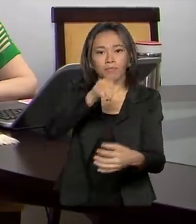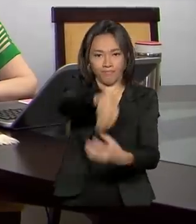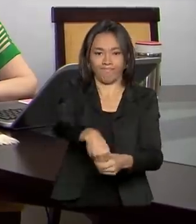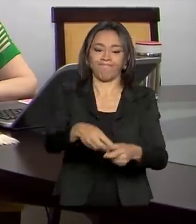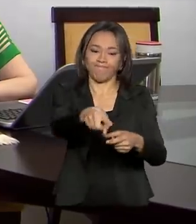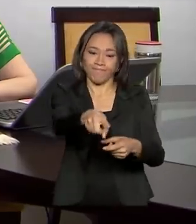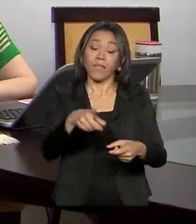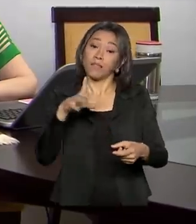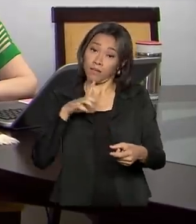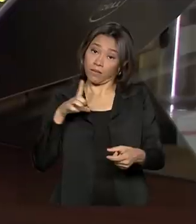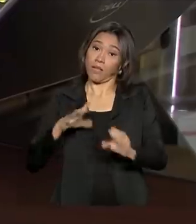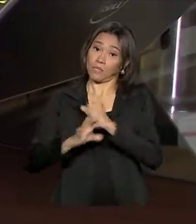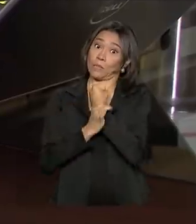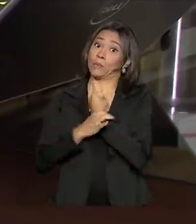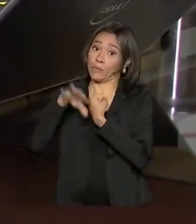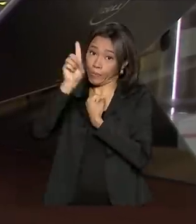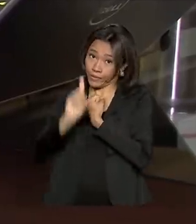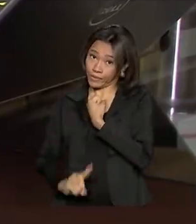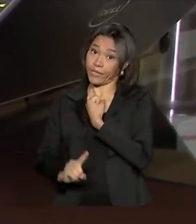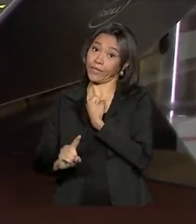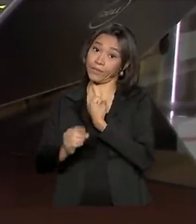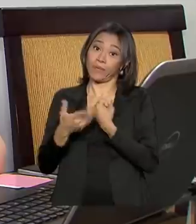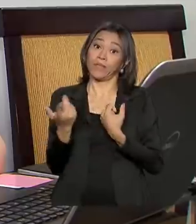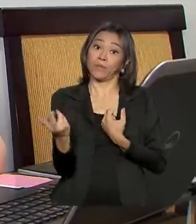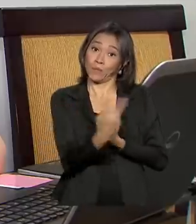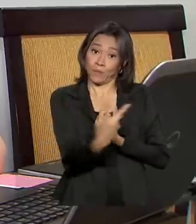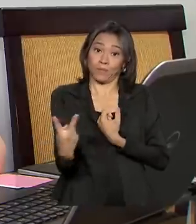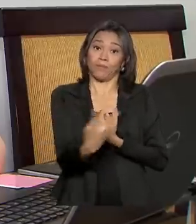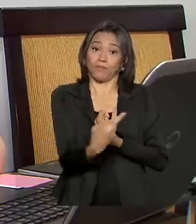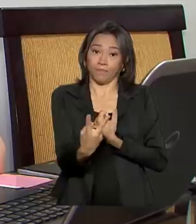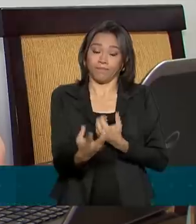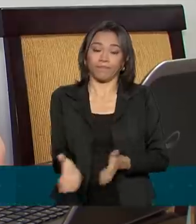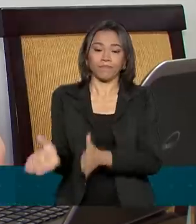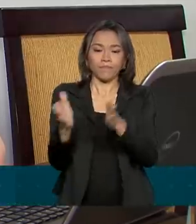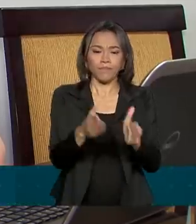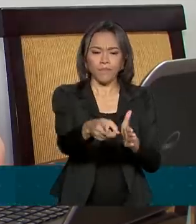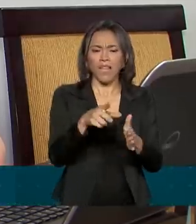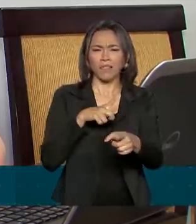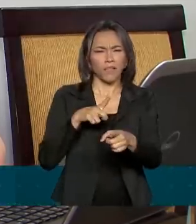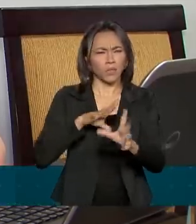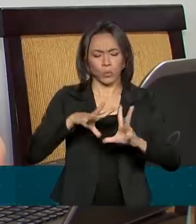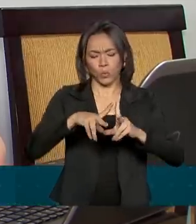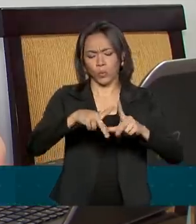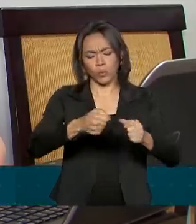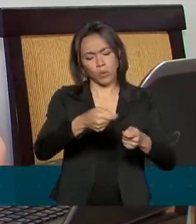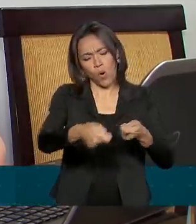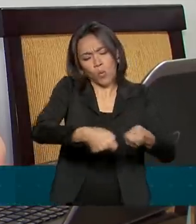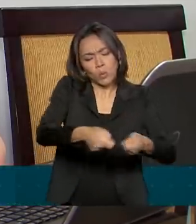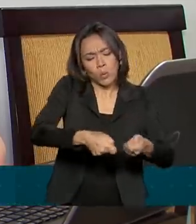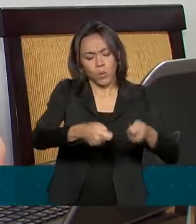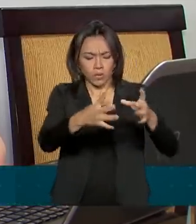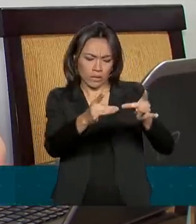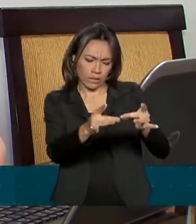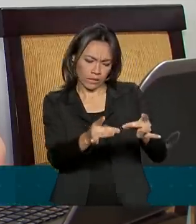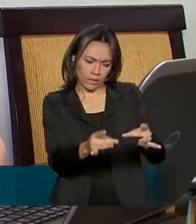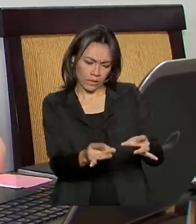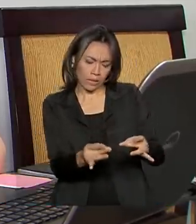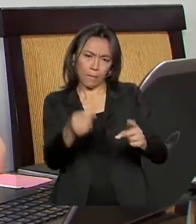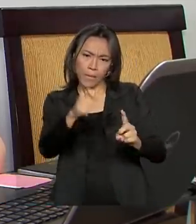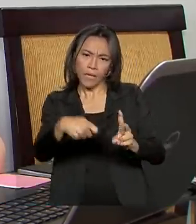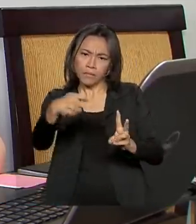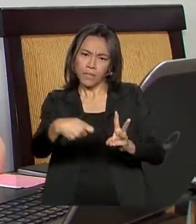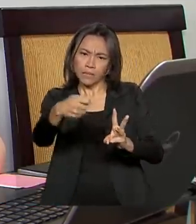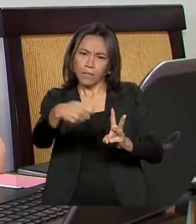direitos tanto do empregador quanto do empregado. Tem todo um controle bem arrumadinho, bem certinho, né? Todo mês a mês,